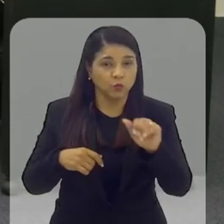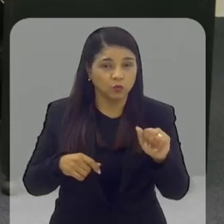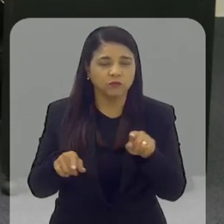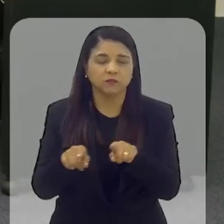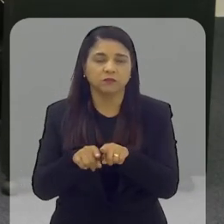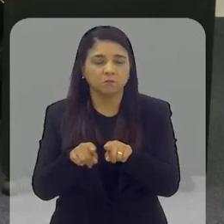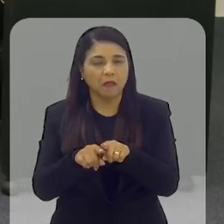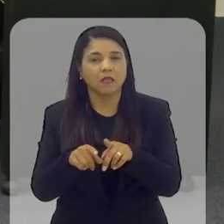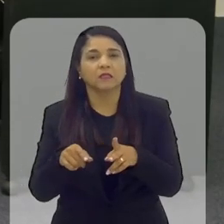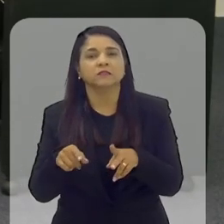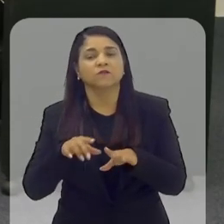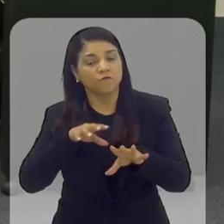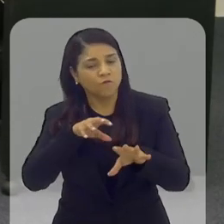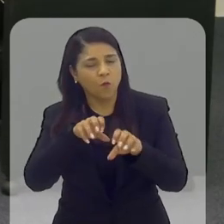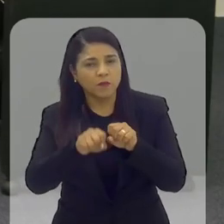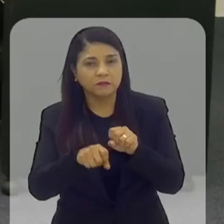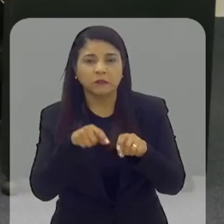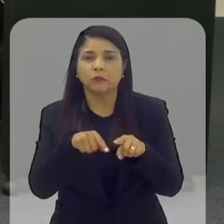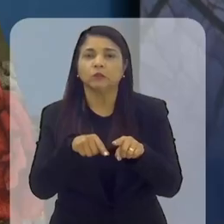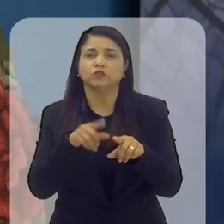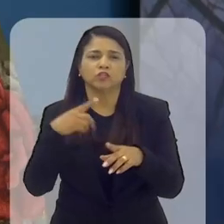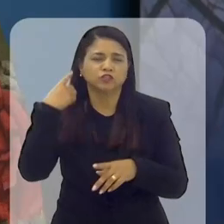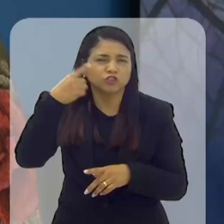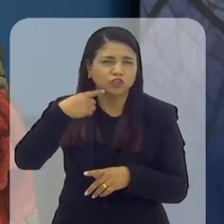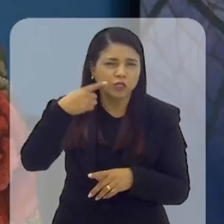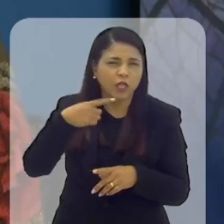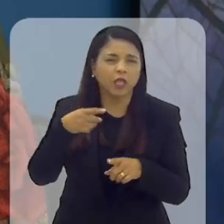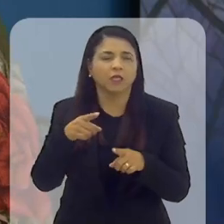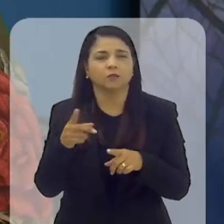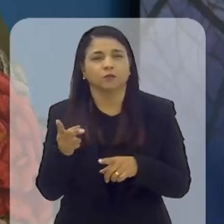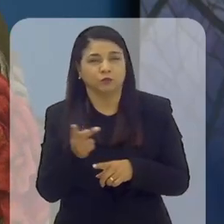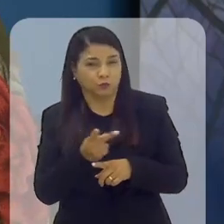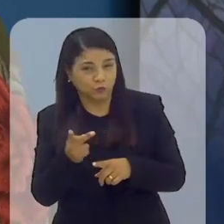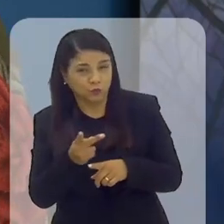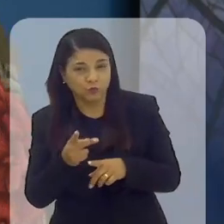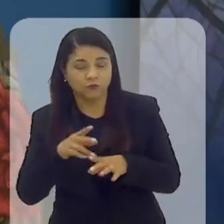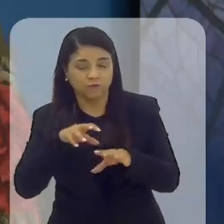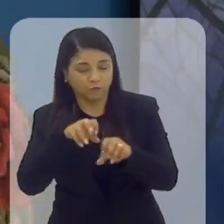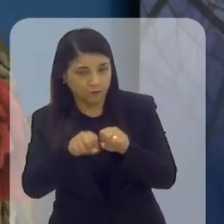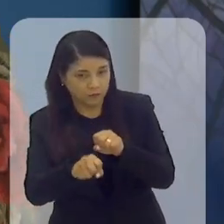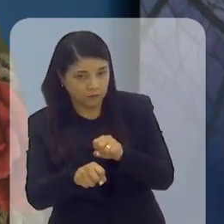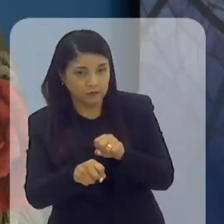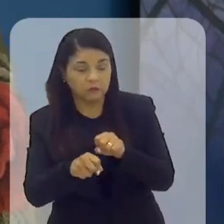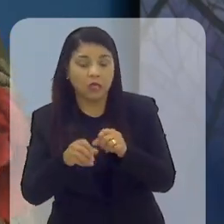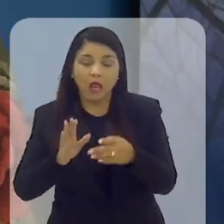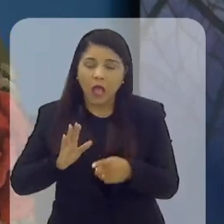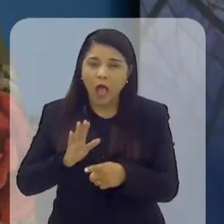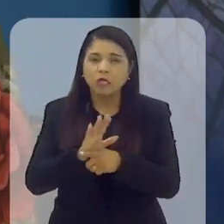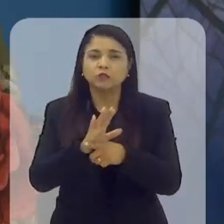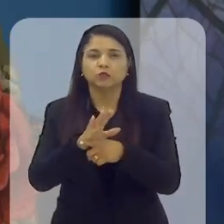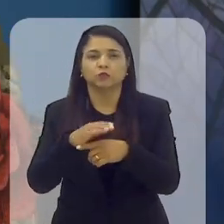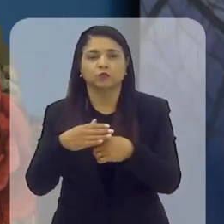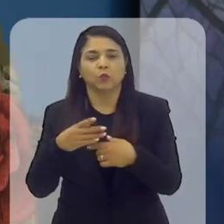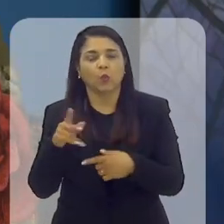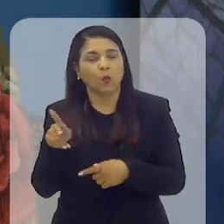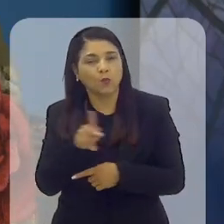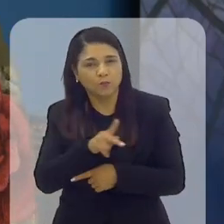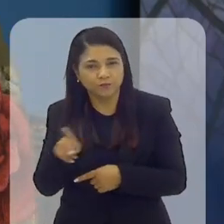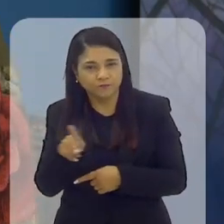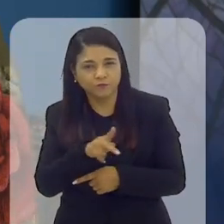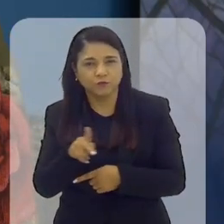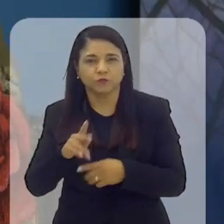gente, a Lúcia tinha uma formação já em Direito, a Flávia também, mas vieram para contribuir como